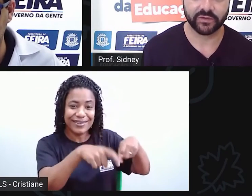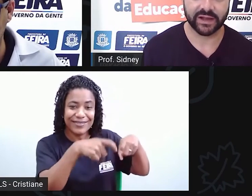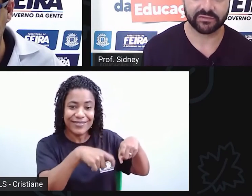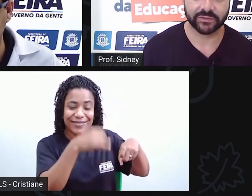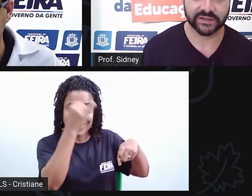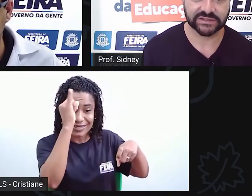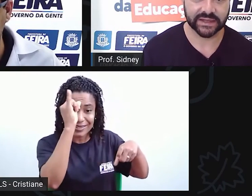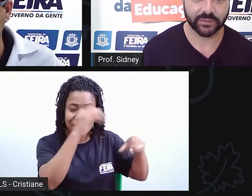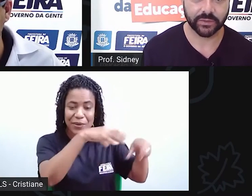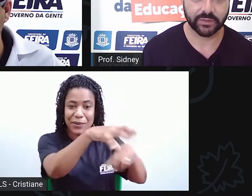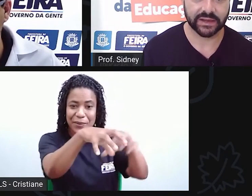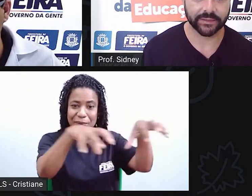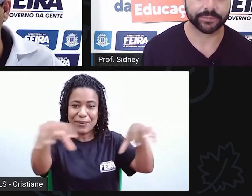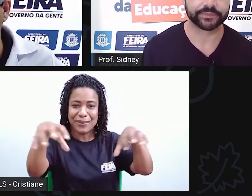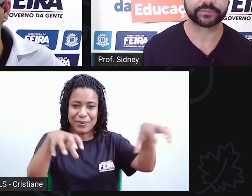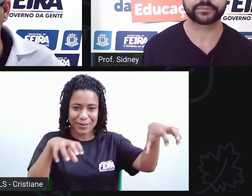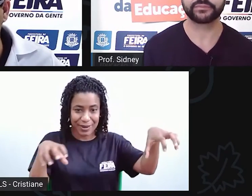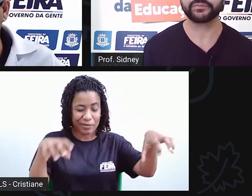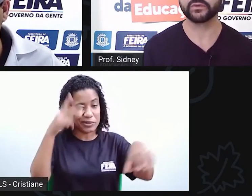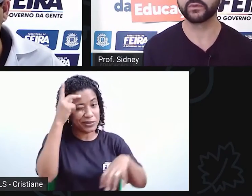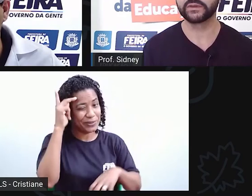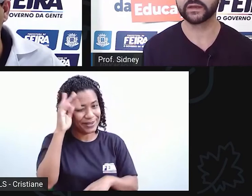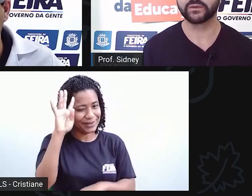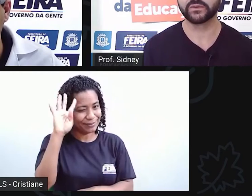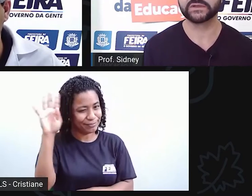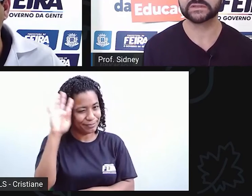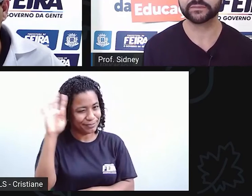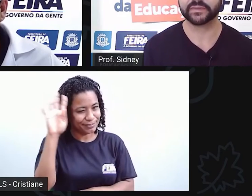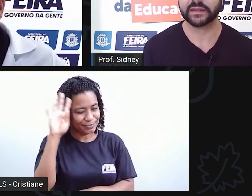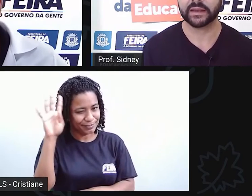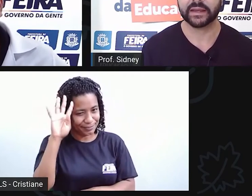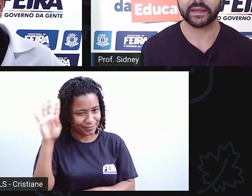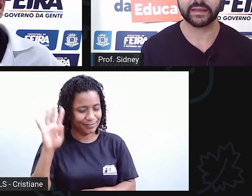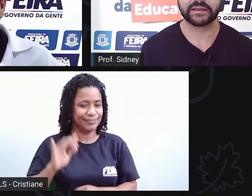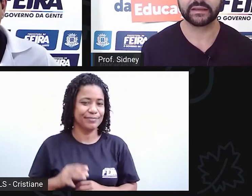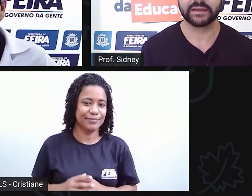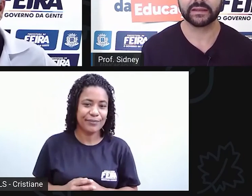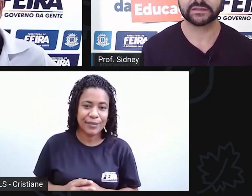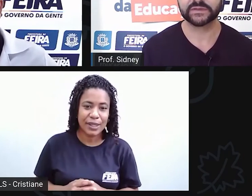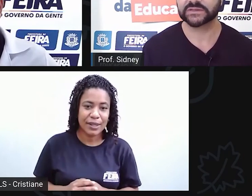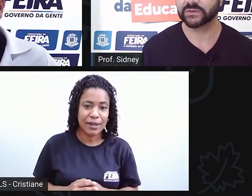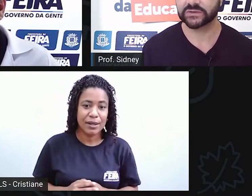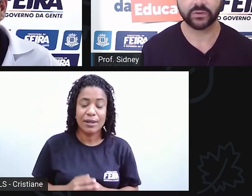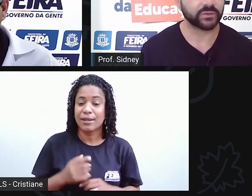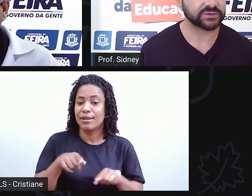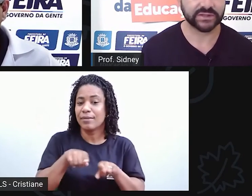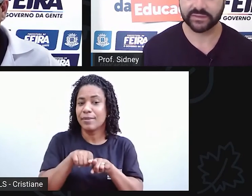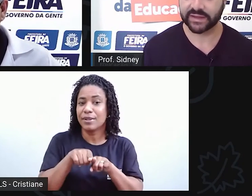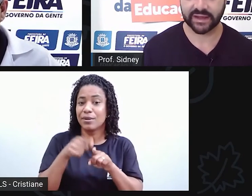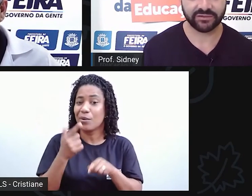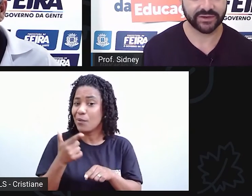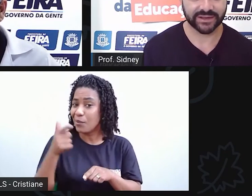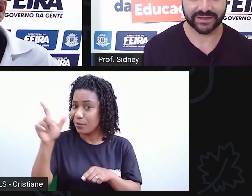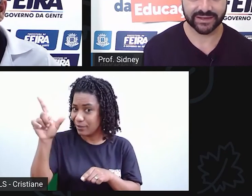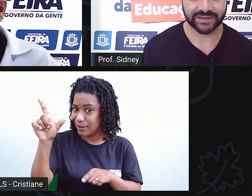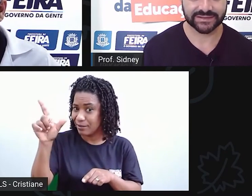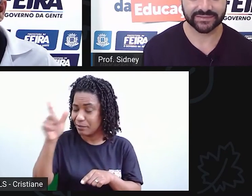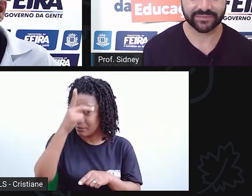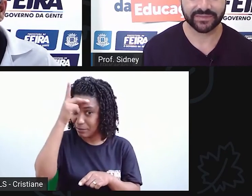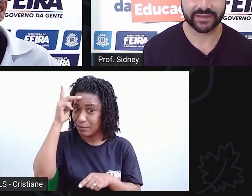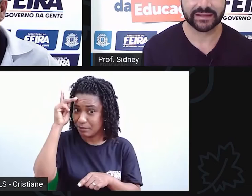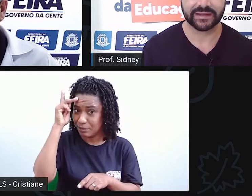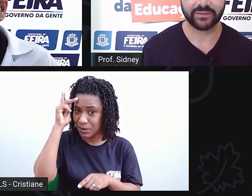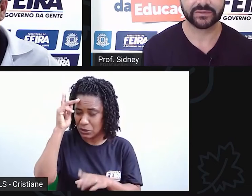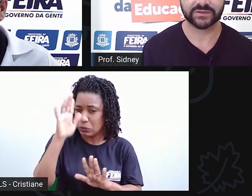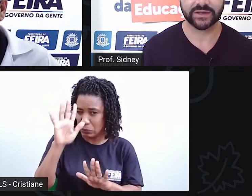povoava o imaginário popular. Outra coisa é que as pessoas comuns não entravam naquela casa.